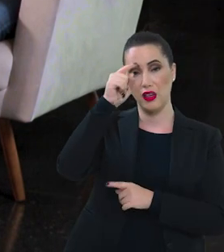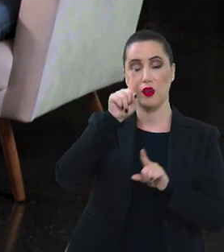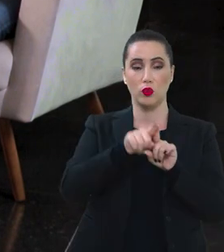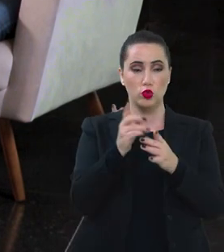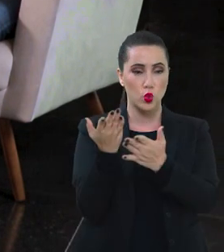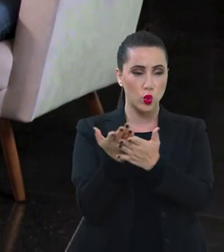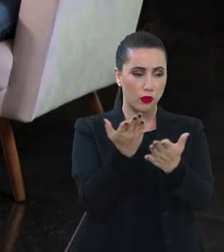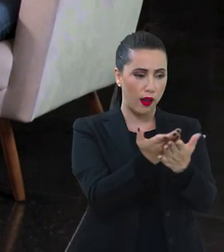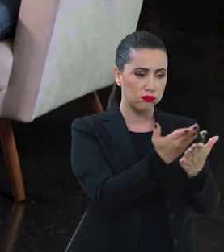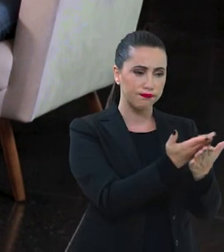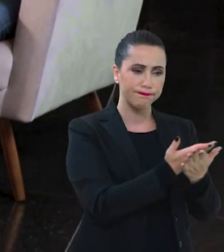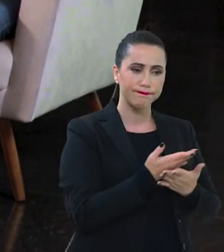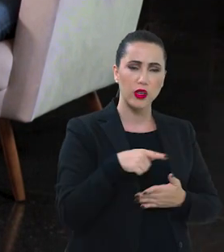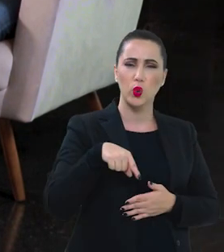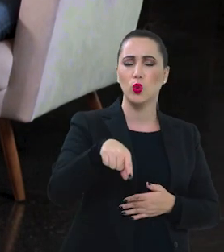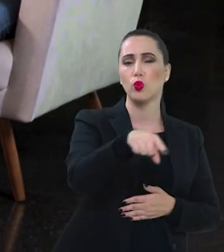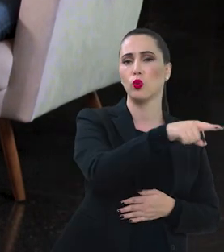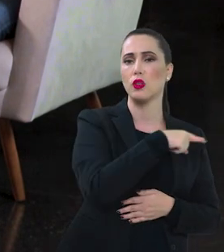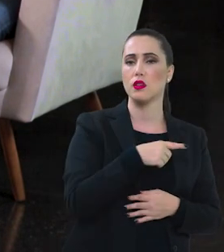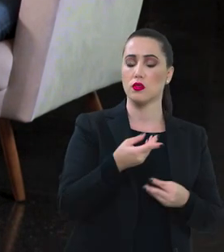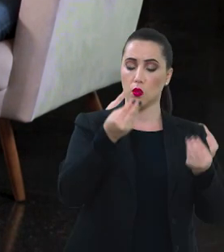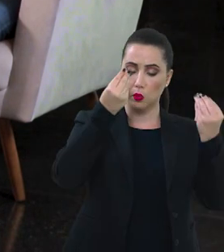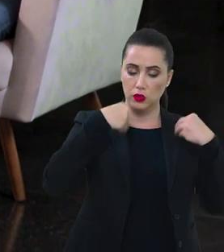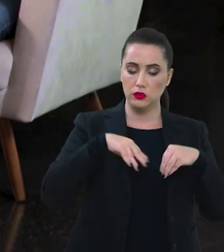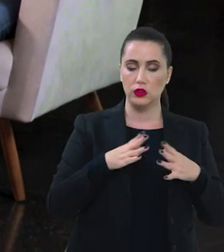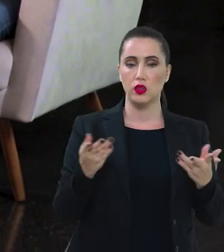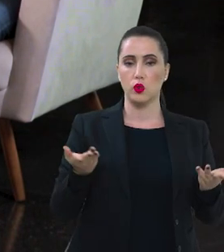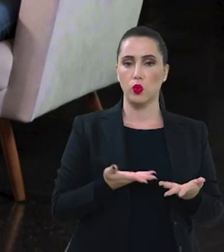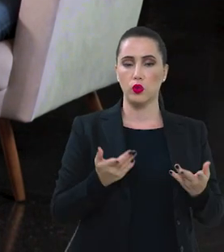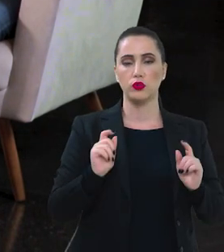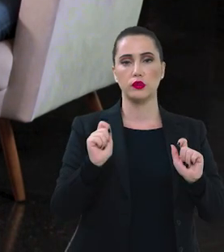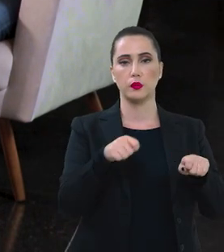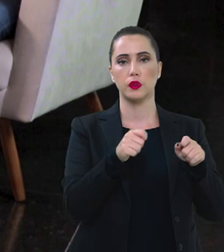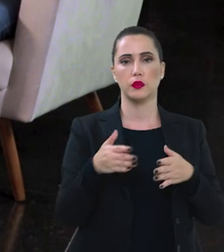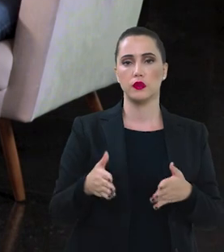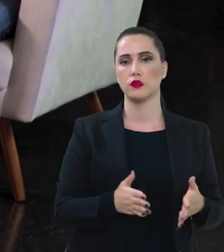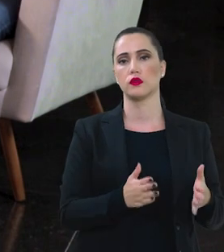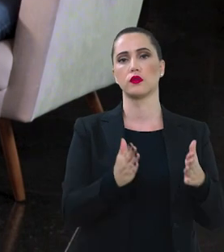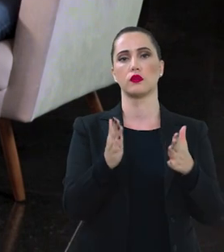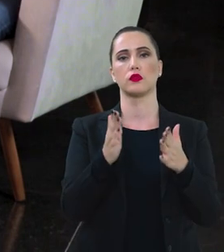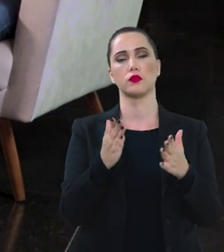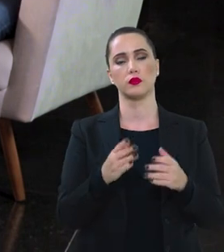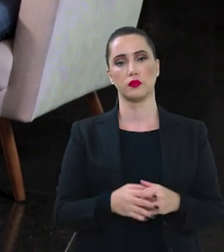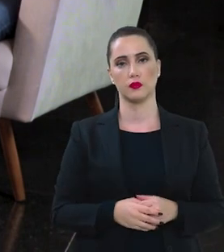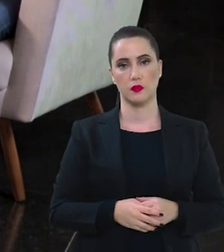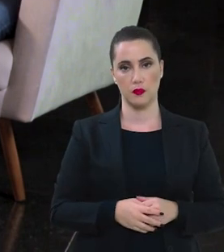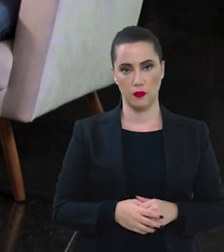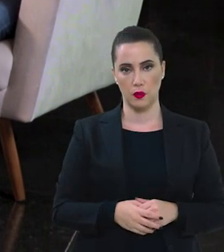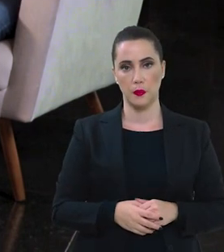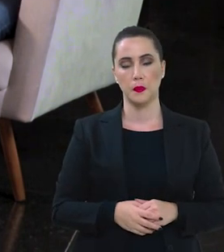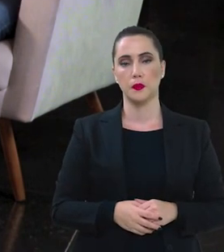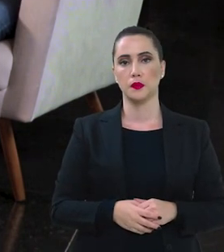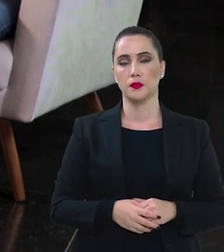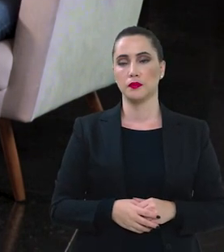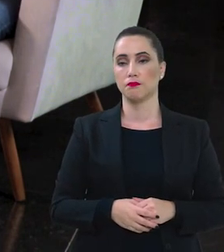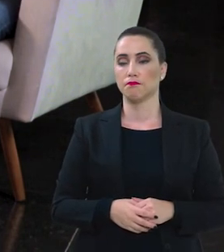essa pessoa que eu sou hoje e elas me dão esse norte para a condução desse programa